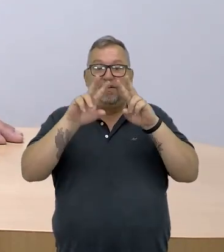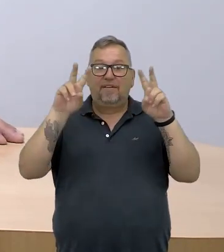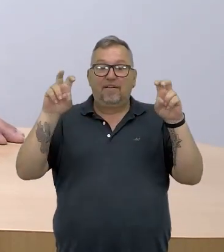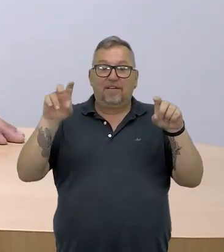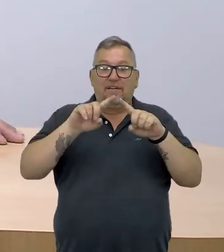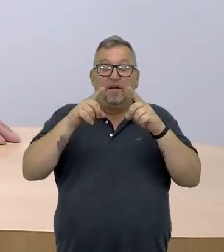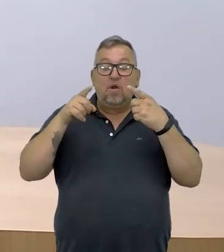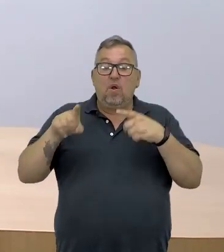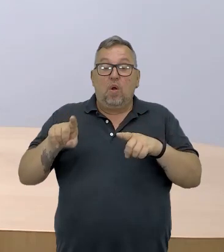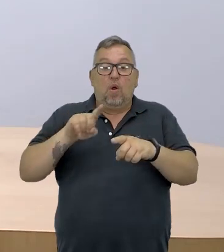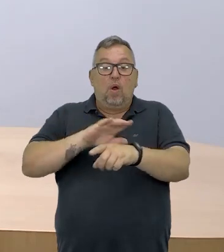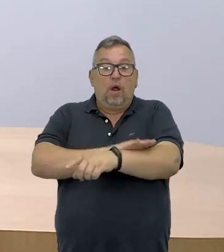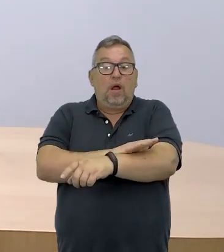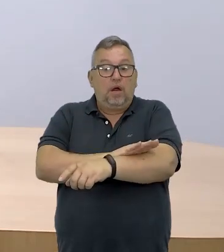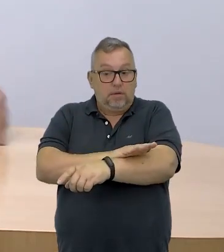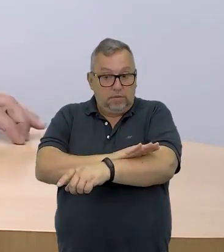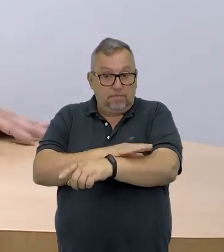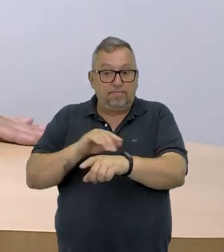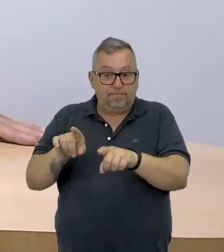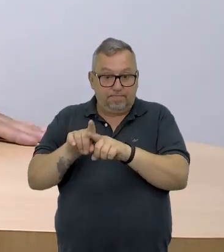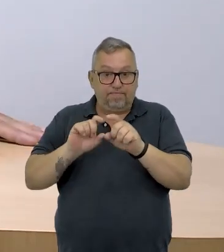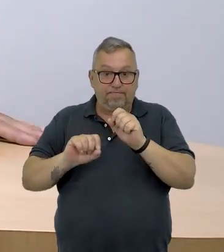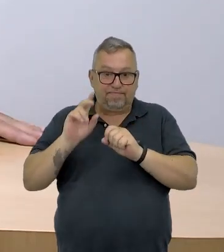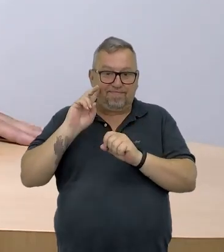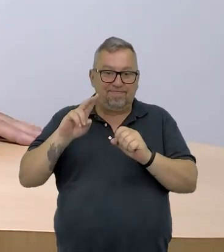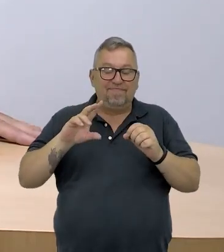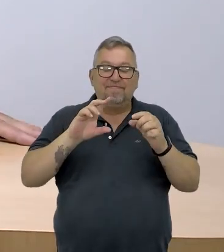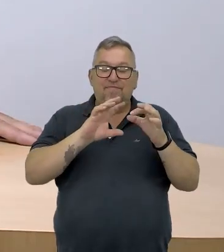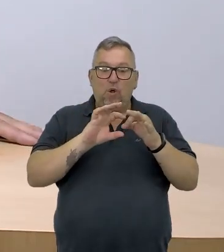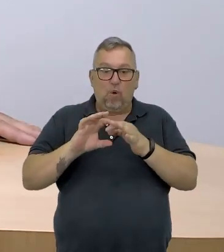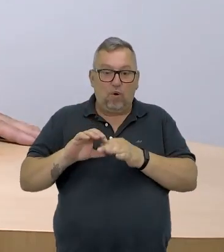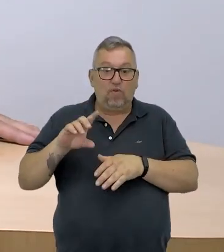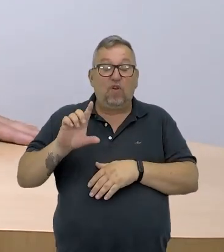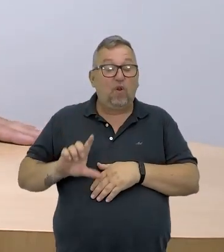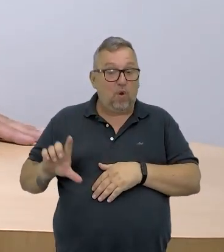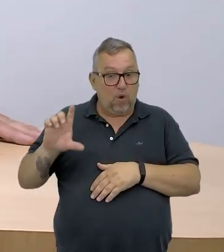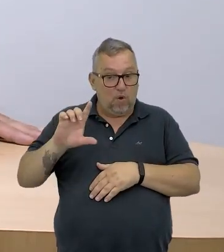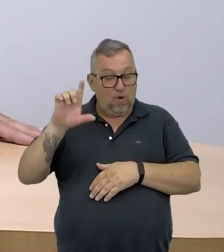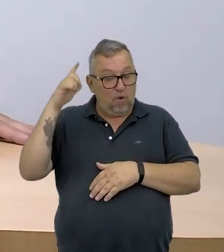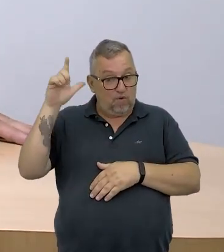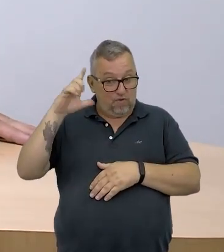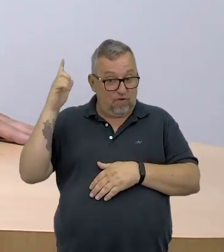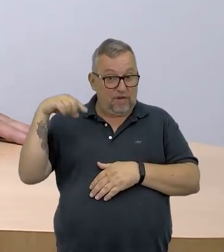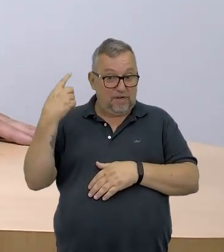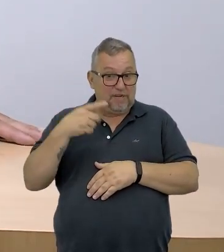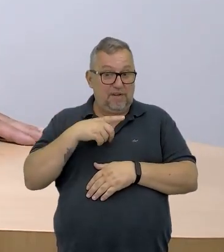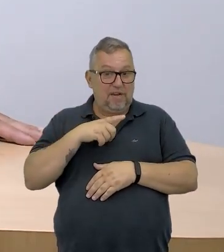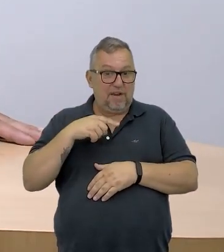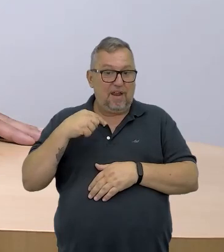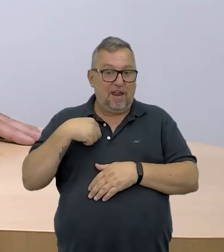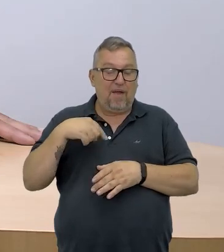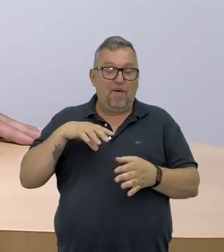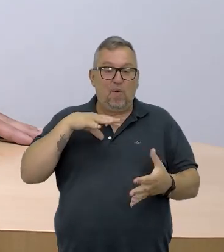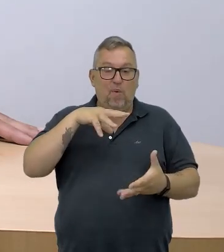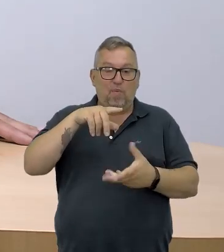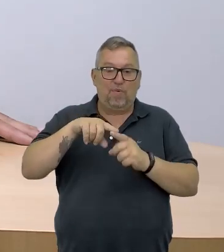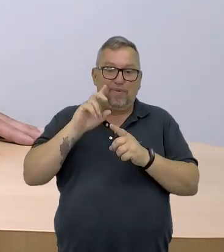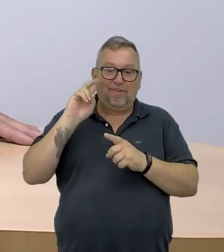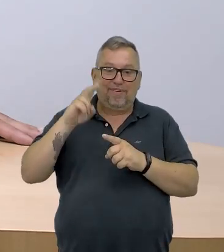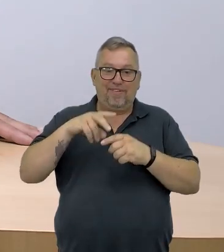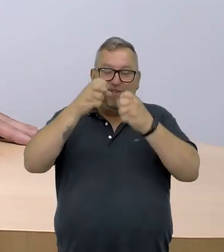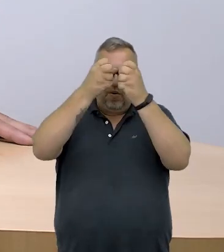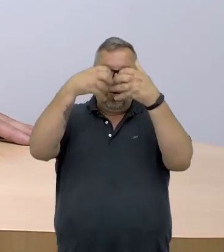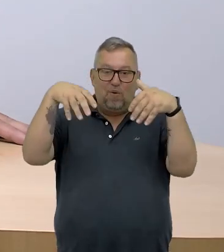antirracista. inclusive aqui do Conexões Lógicas Eu e o Mundo, em que a gente fez aí o fluxograma do Uca